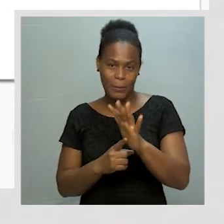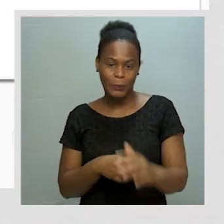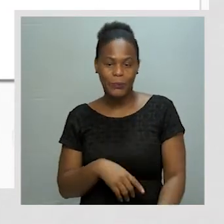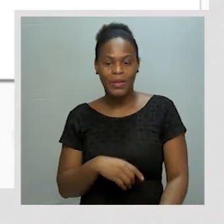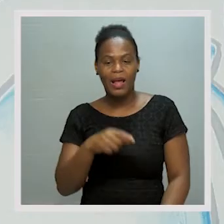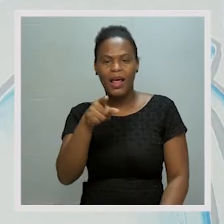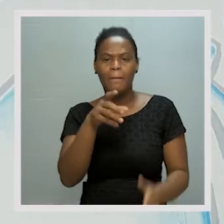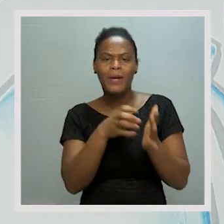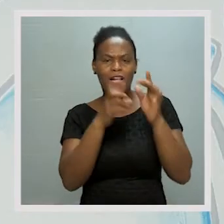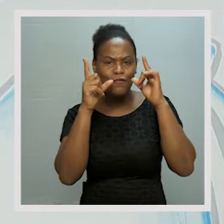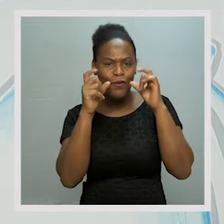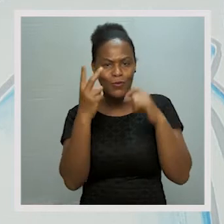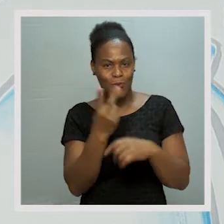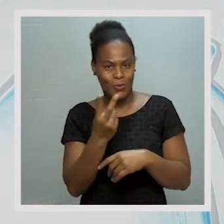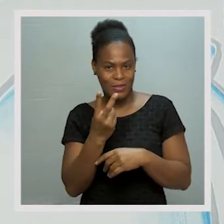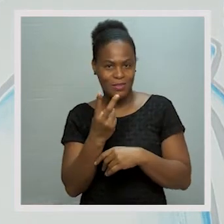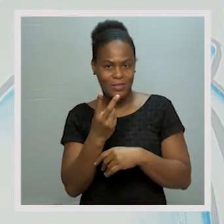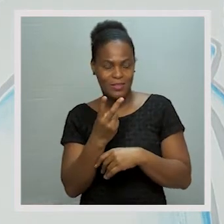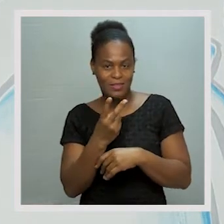exemplo, aqui nós temos essas duas imagens.